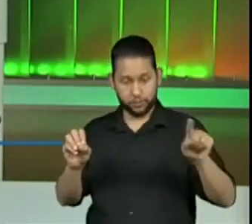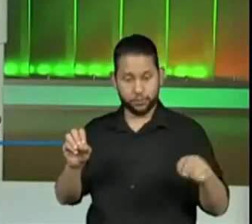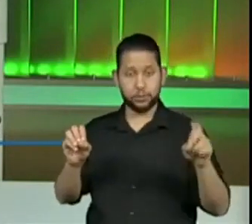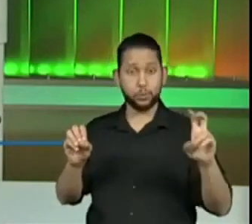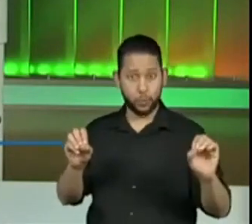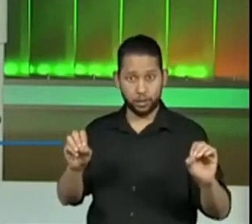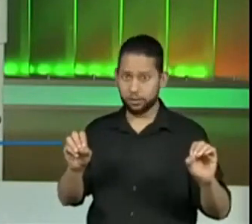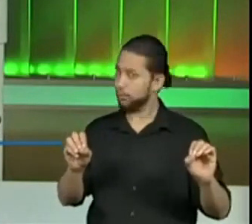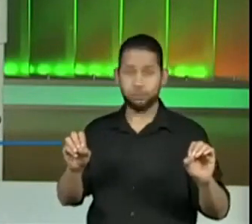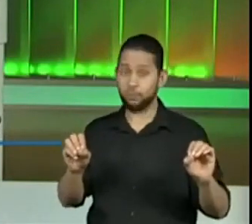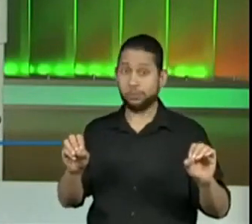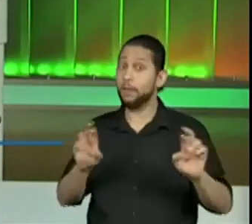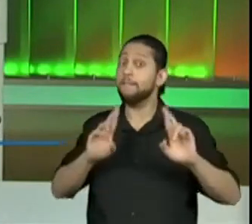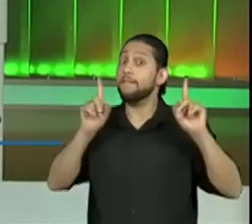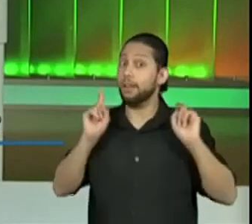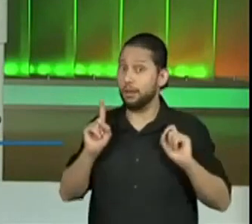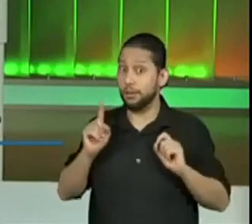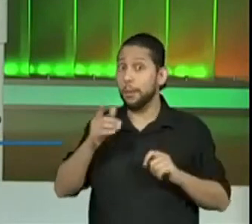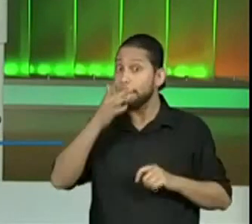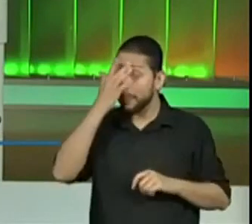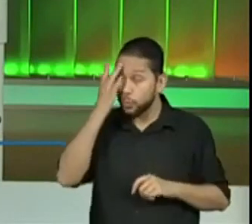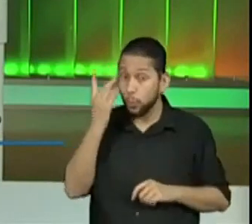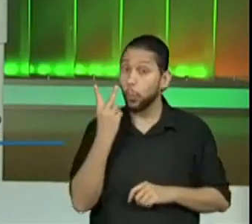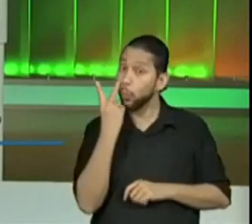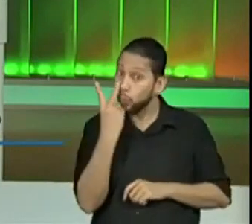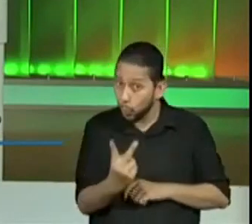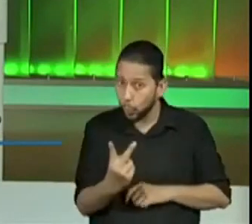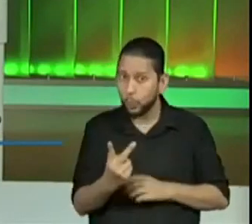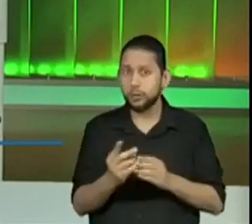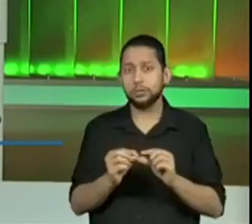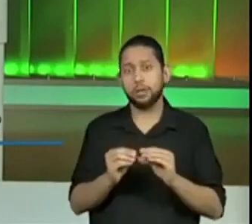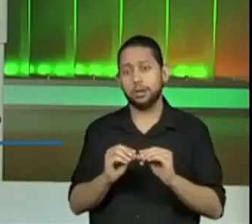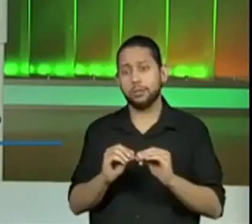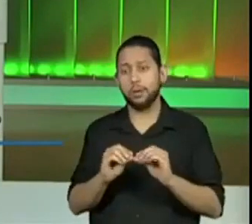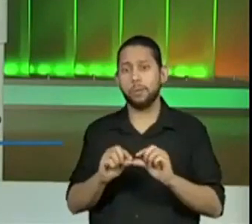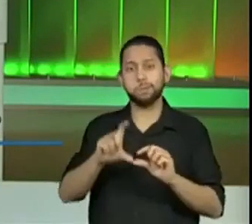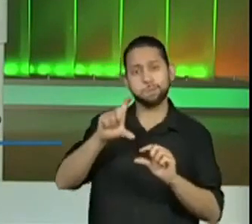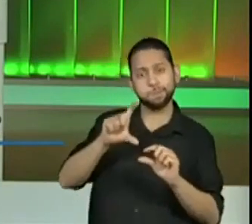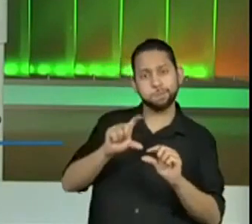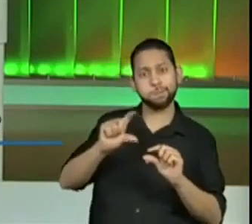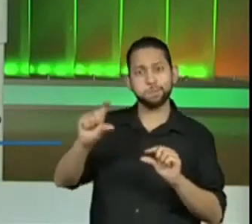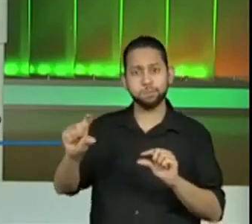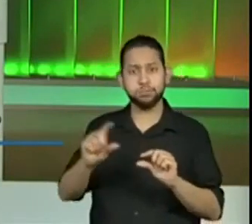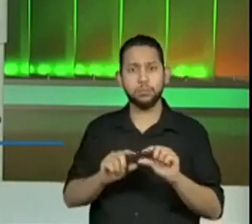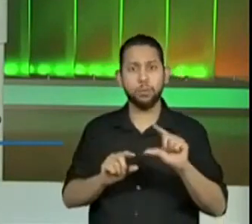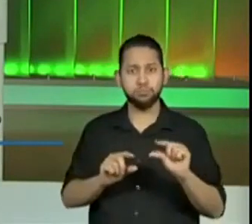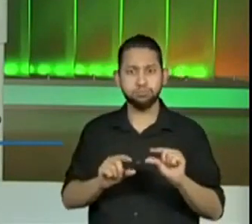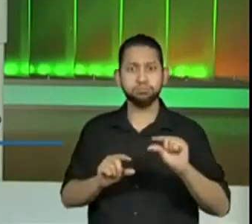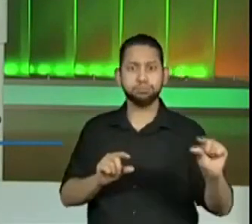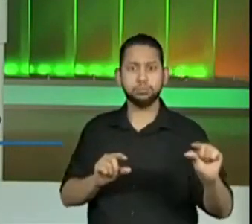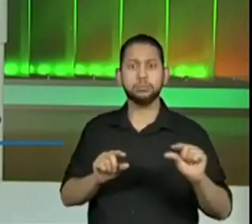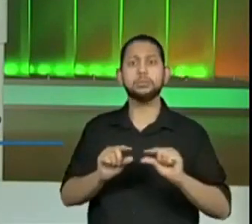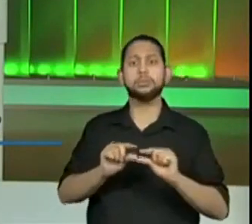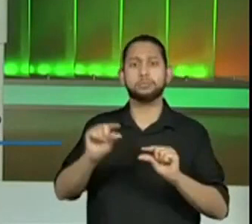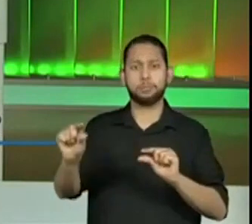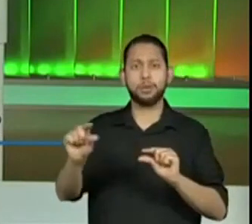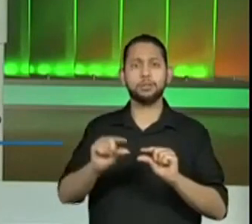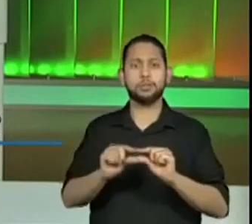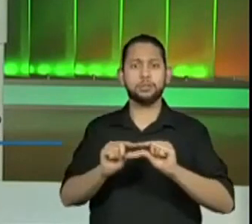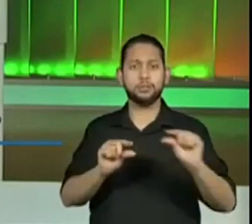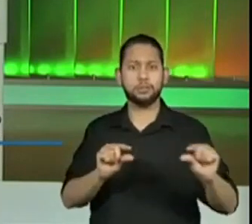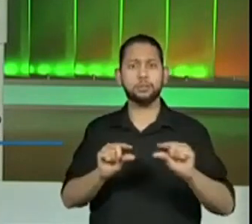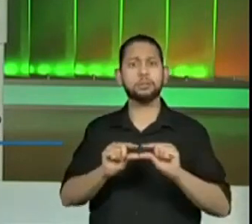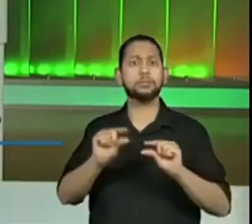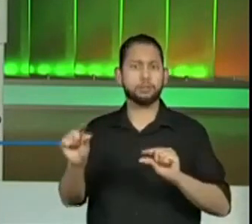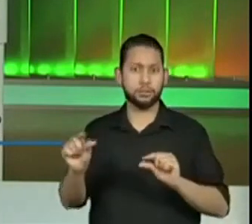$,00 por duas pessoas, mas de maneira diferente. Que cada um receba uma quantia diferente.